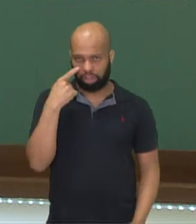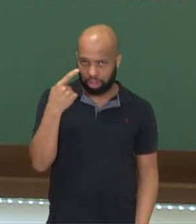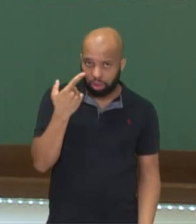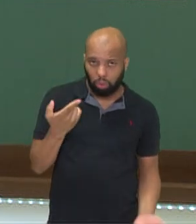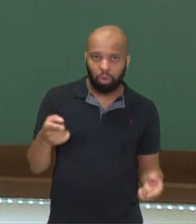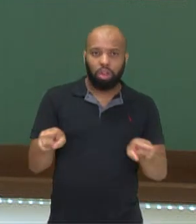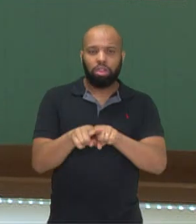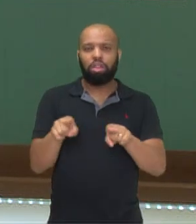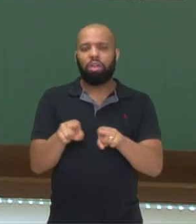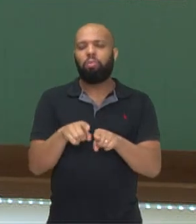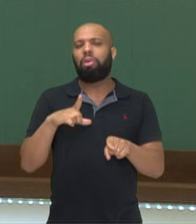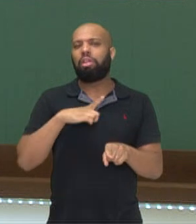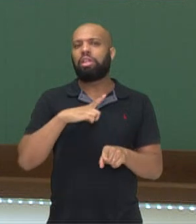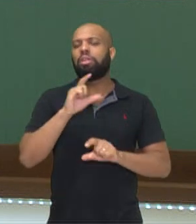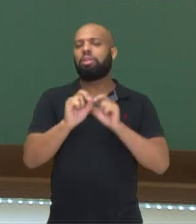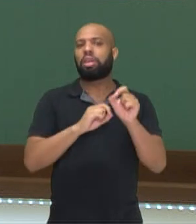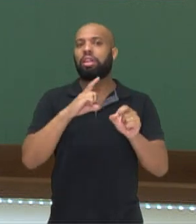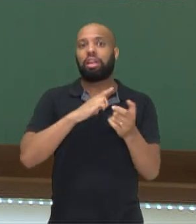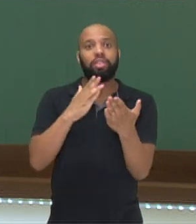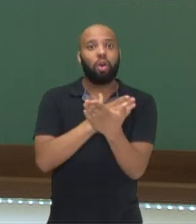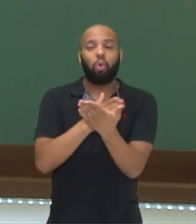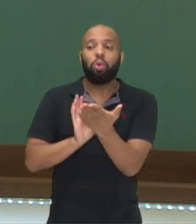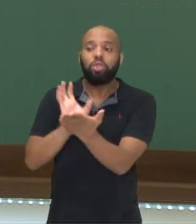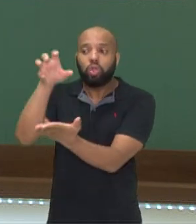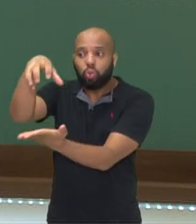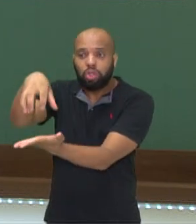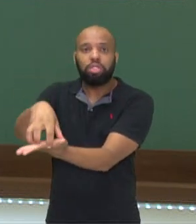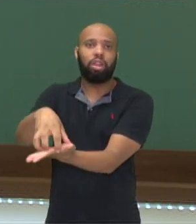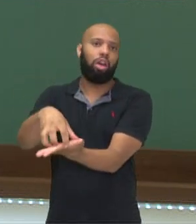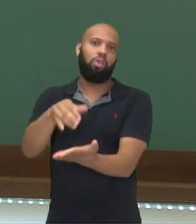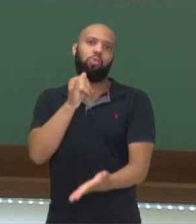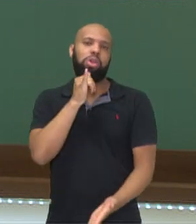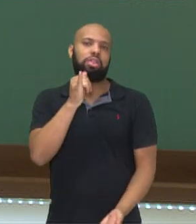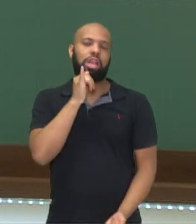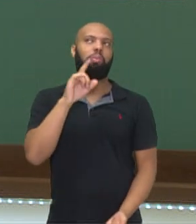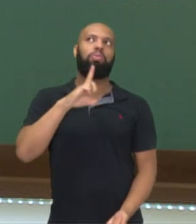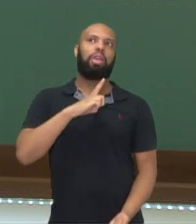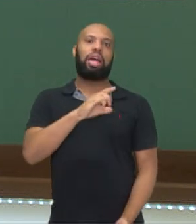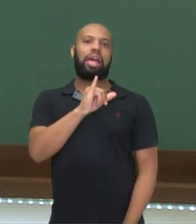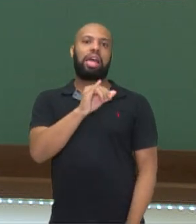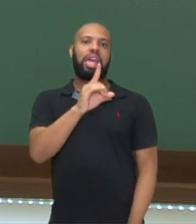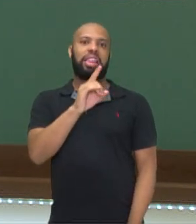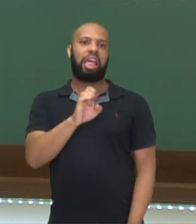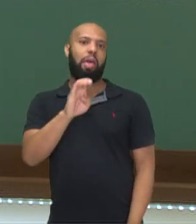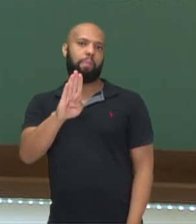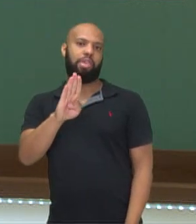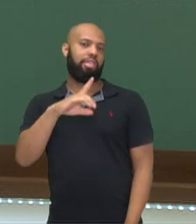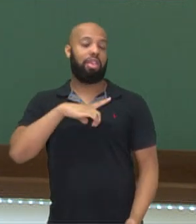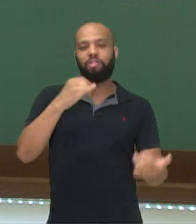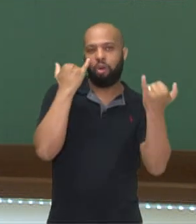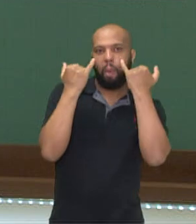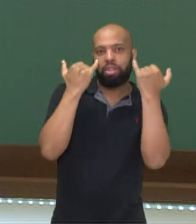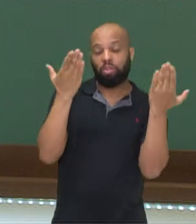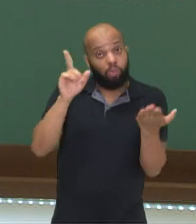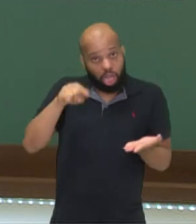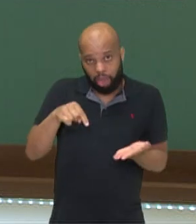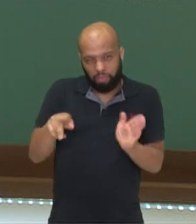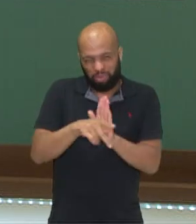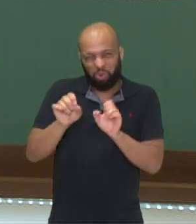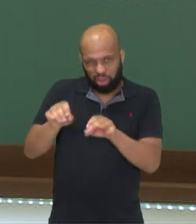IDEB segundo, essas fontes sempre confiáveis.